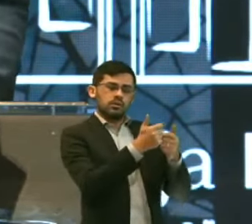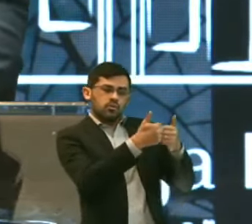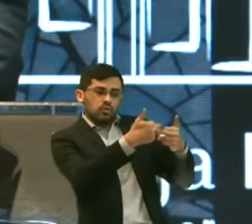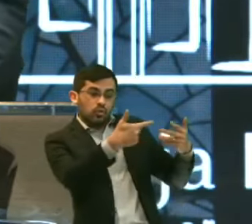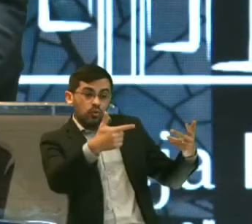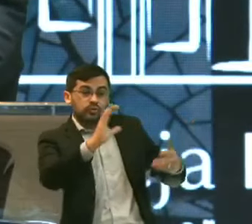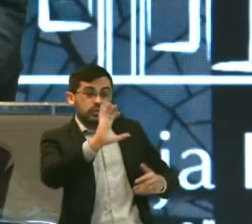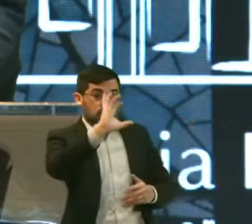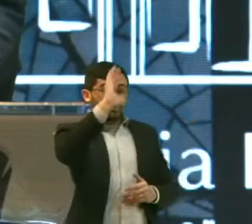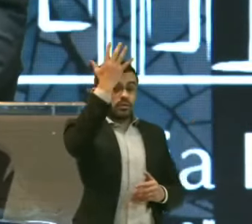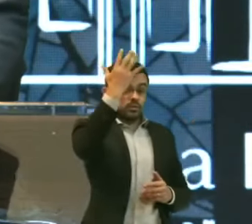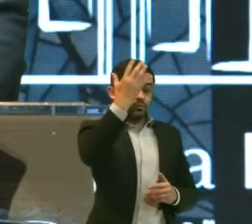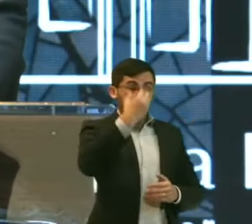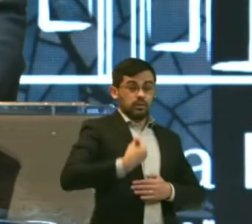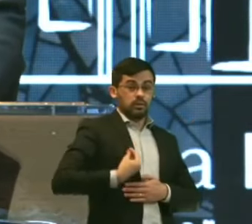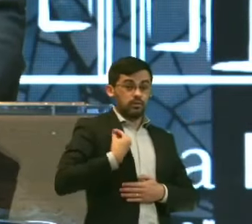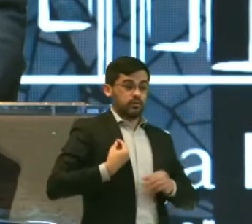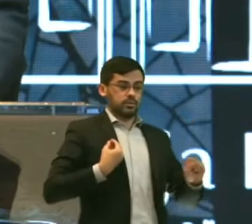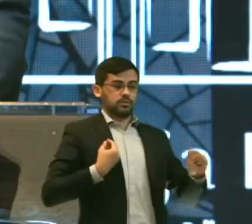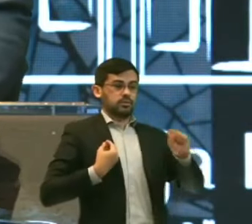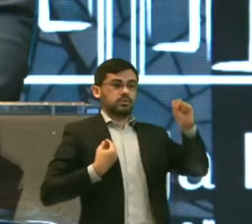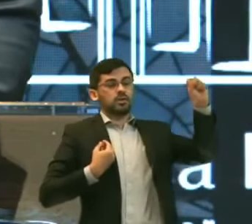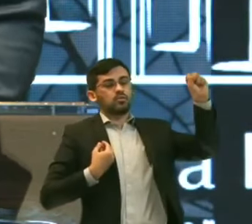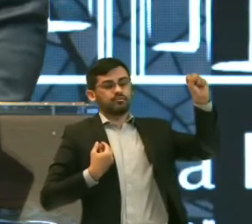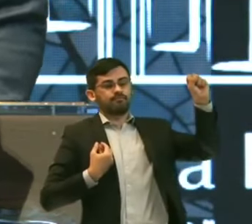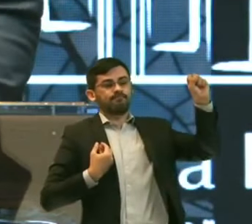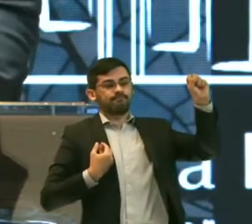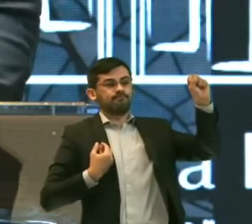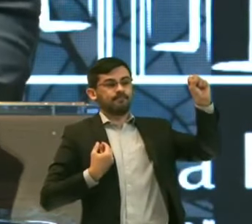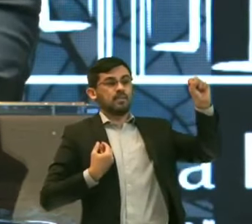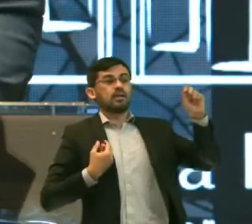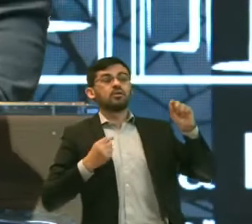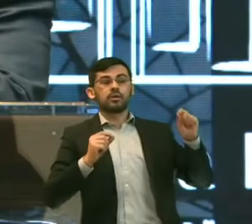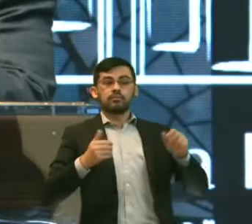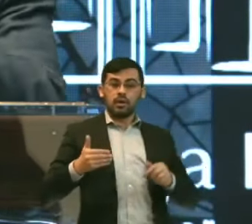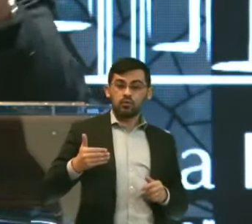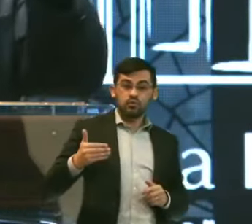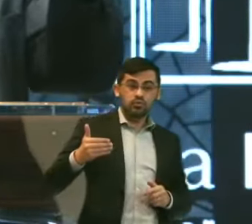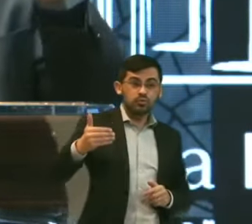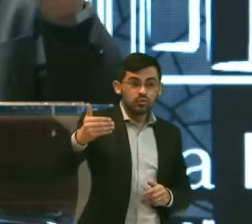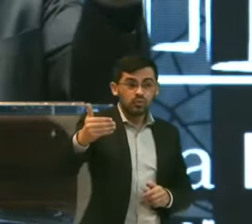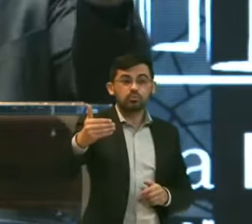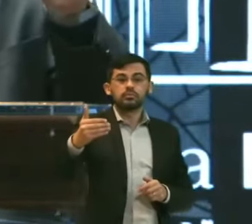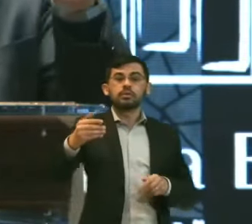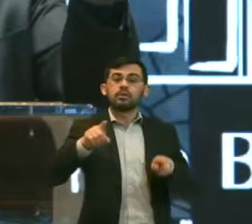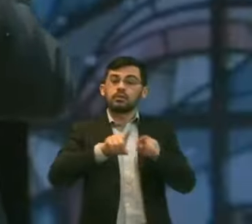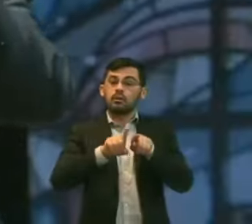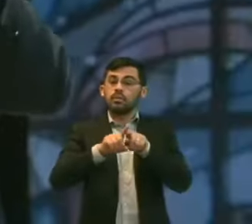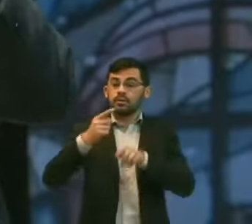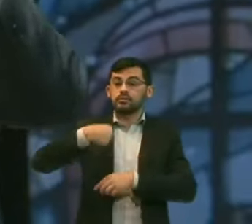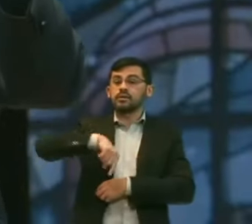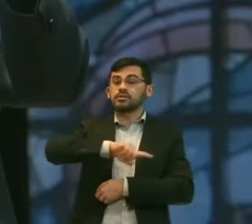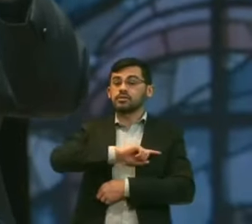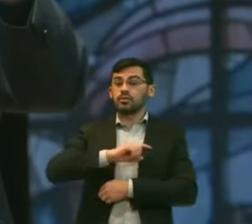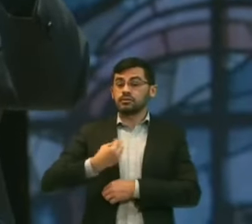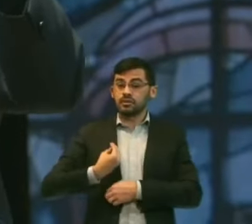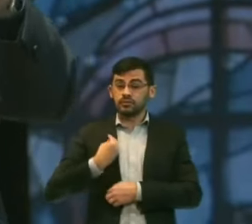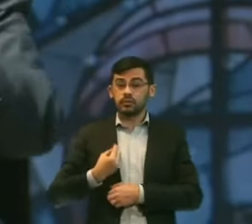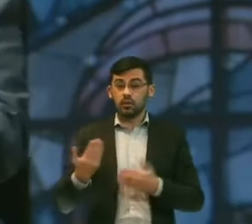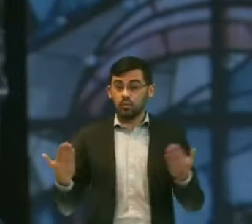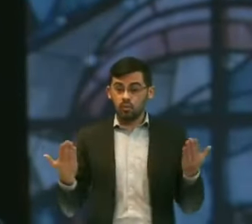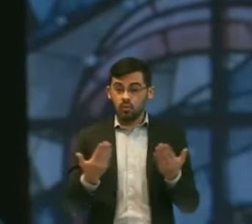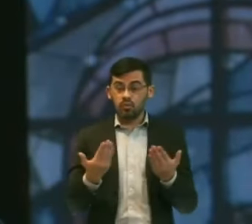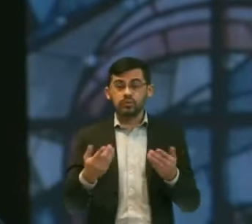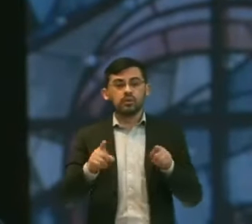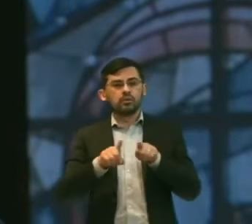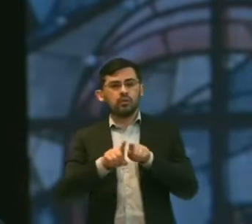unção Que Saul Recebera E esses sinais Continuam acompanhando As nossas A nossa vida